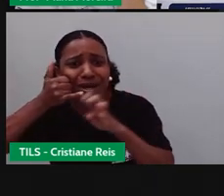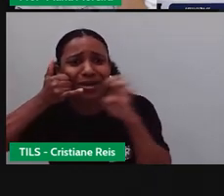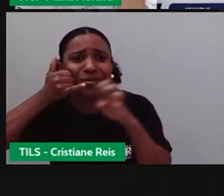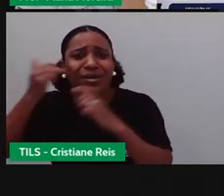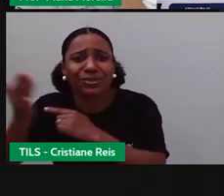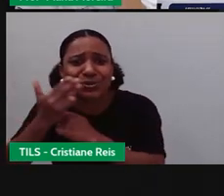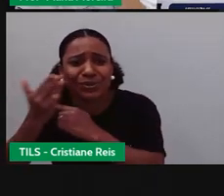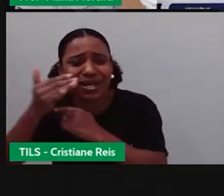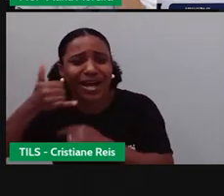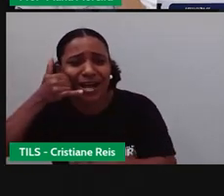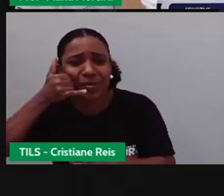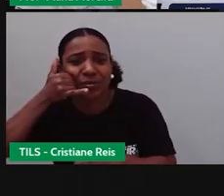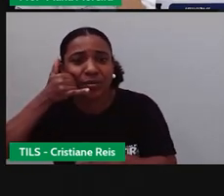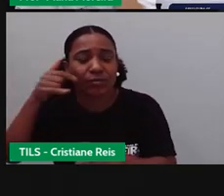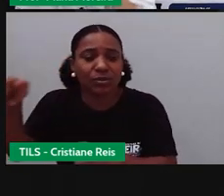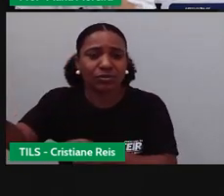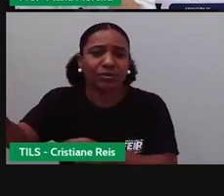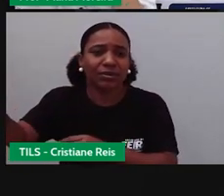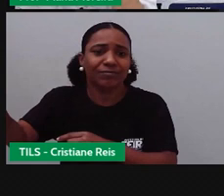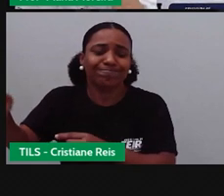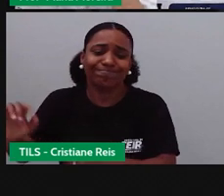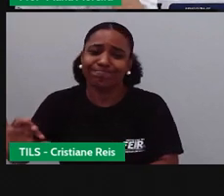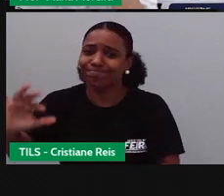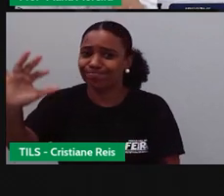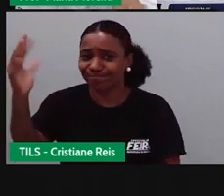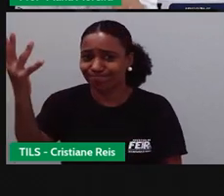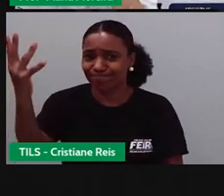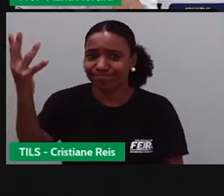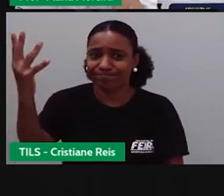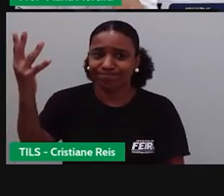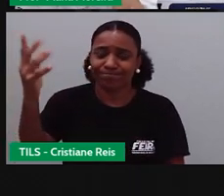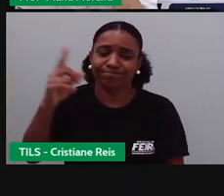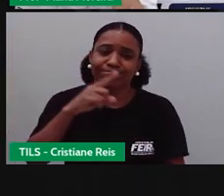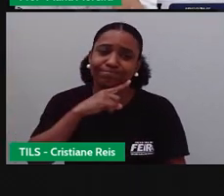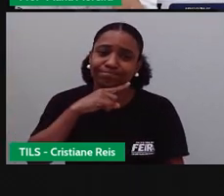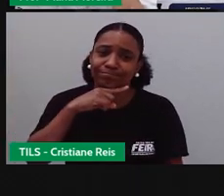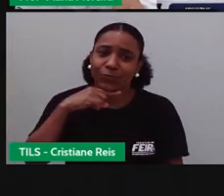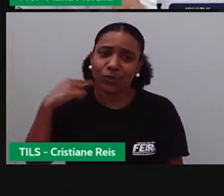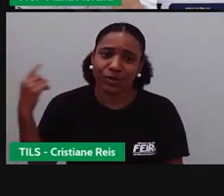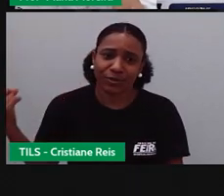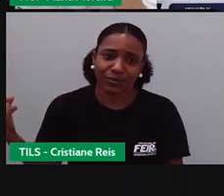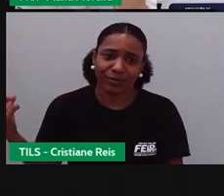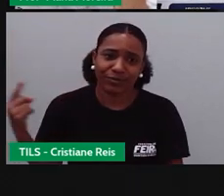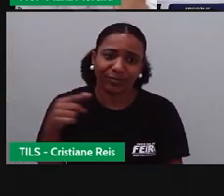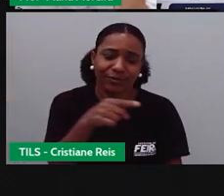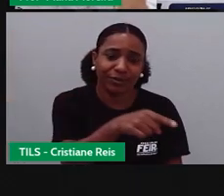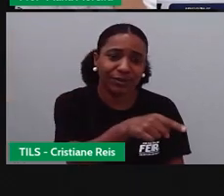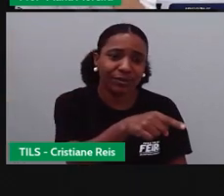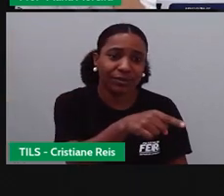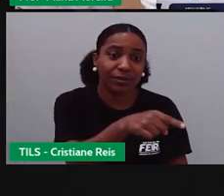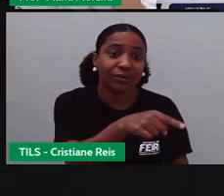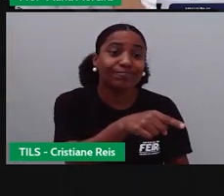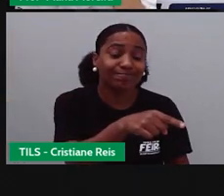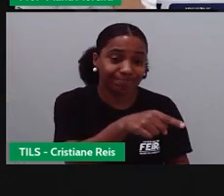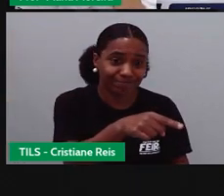ligação que não era verdade. E aí, essa pessoa que precisava, ela acaba falecendo. E agora?